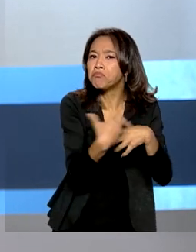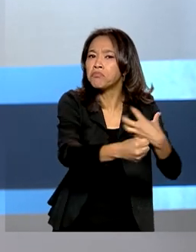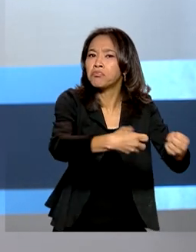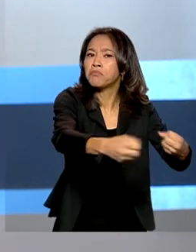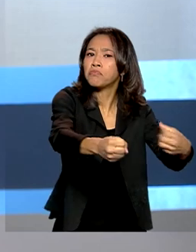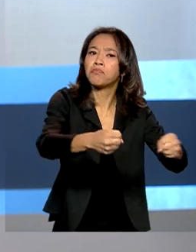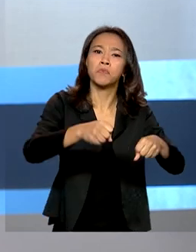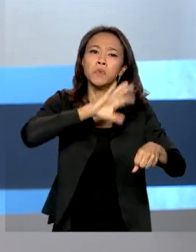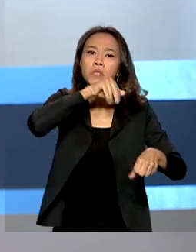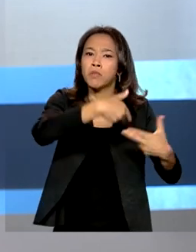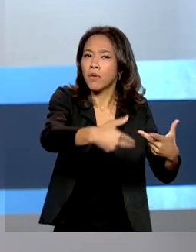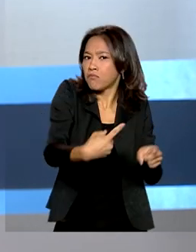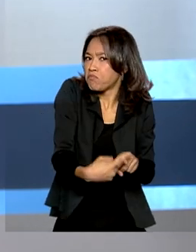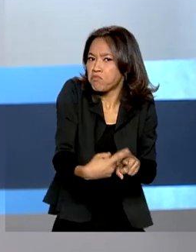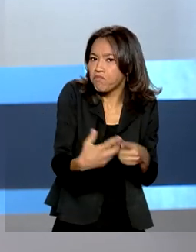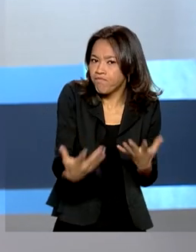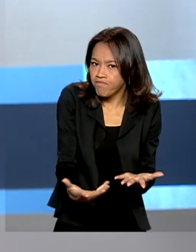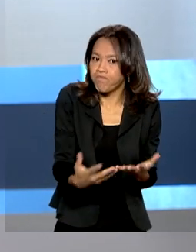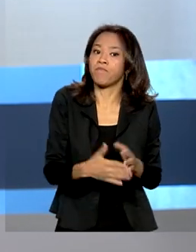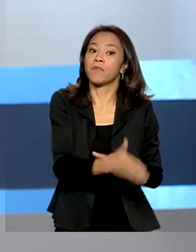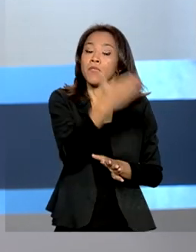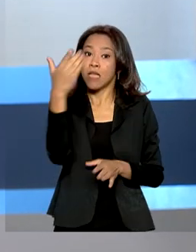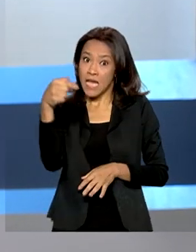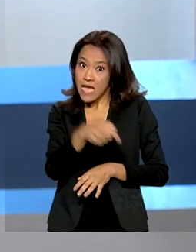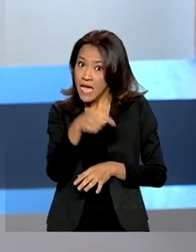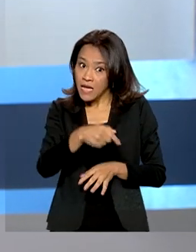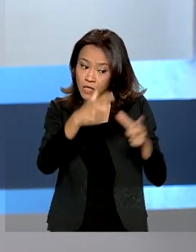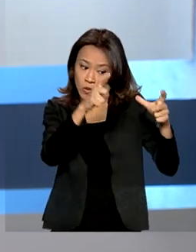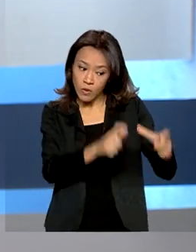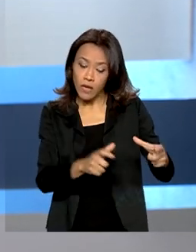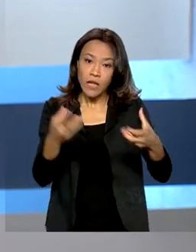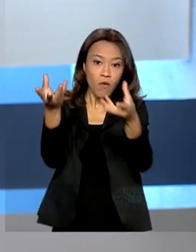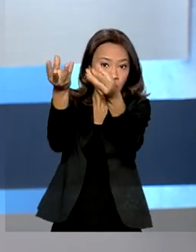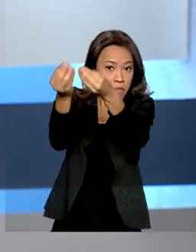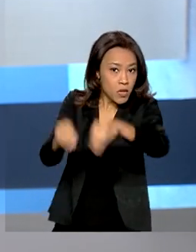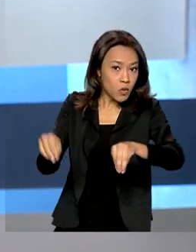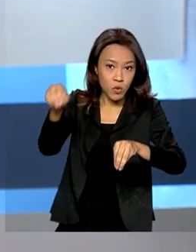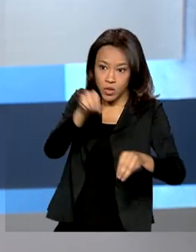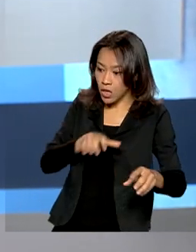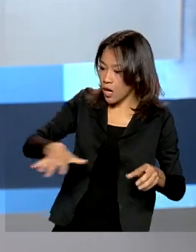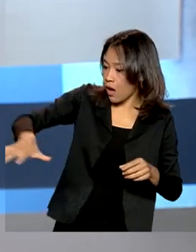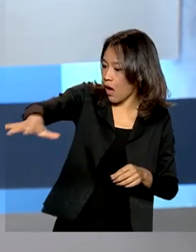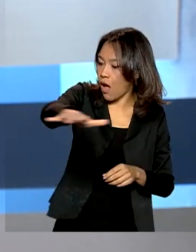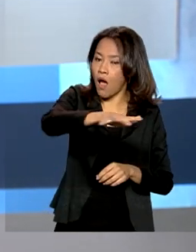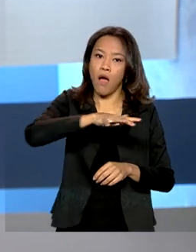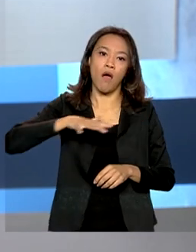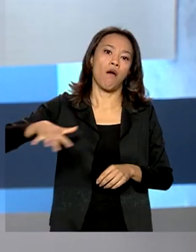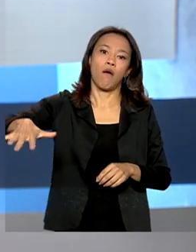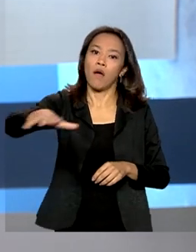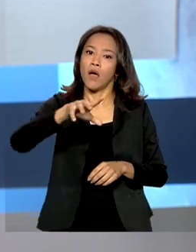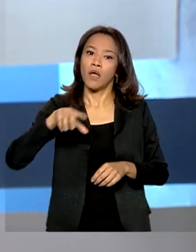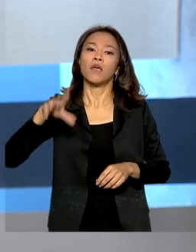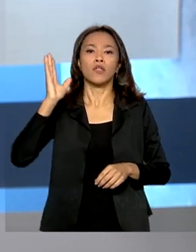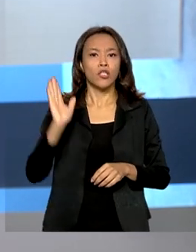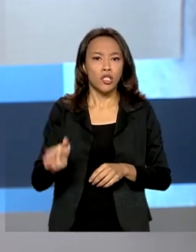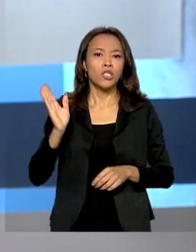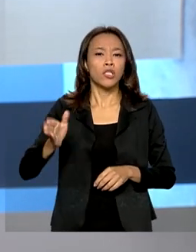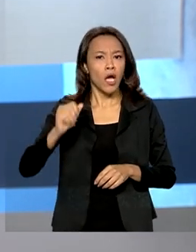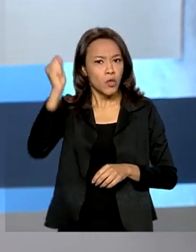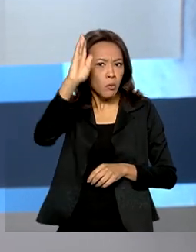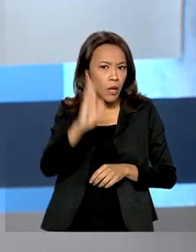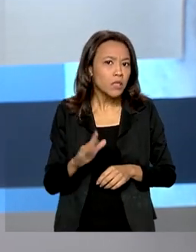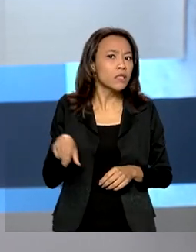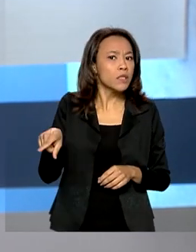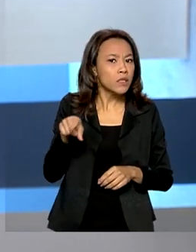Ministério da Agricultura, o foco não compromete a manutenção das zonas livres de peste suína clássica reconhecidas no país